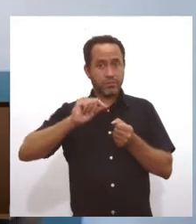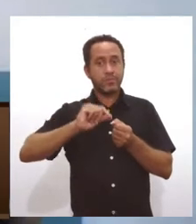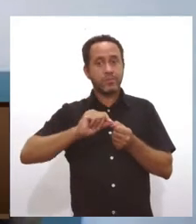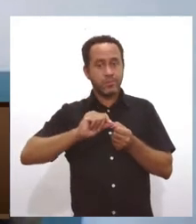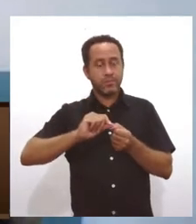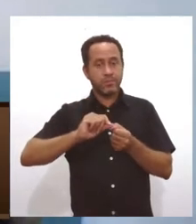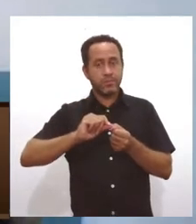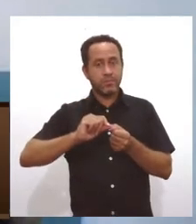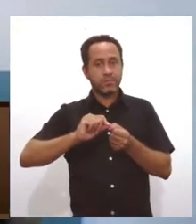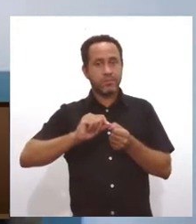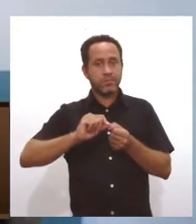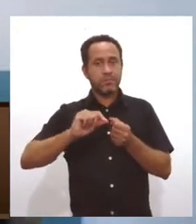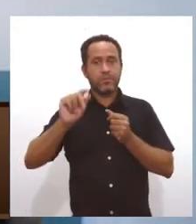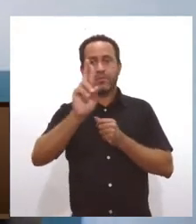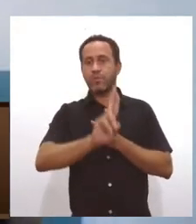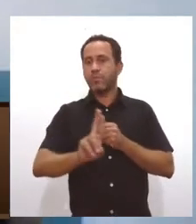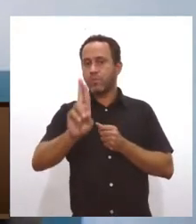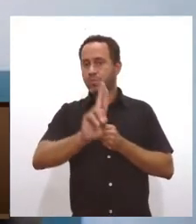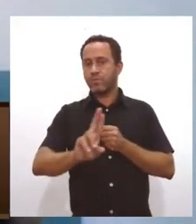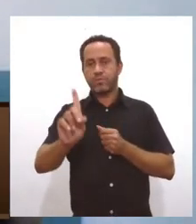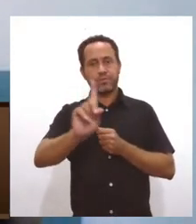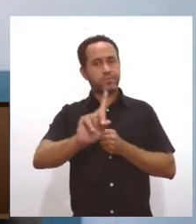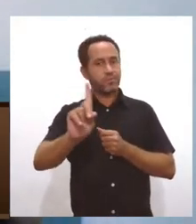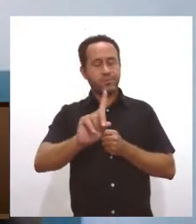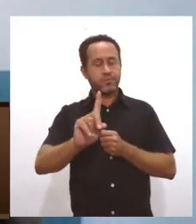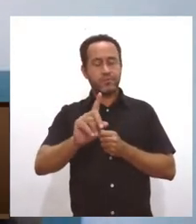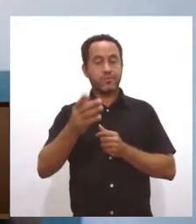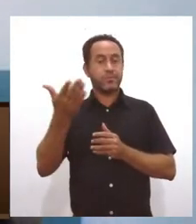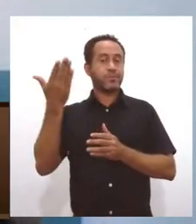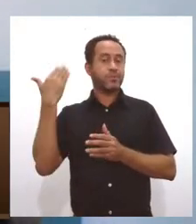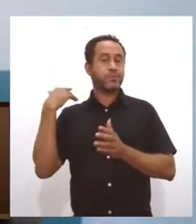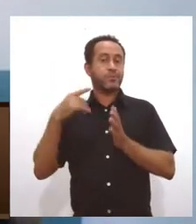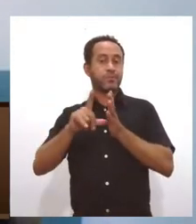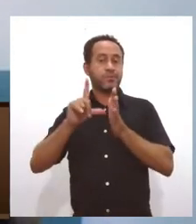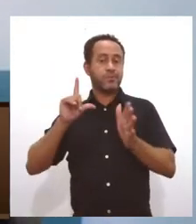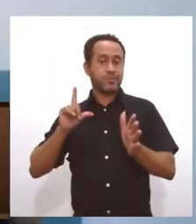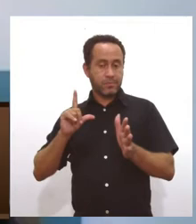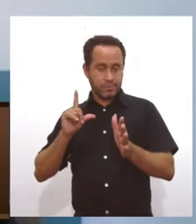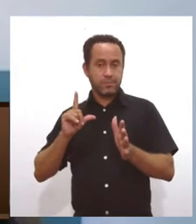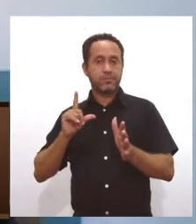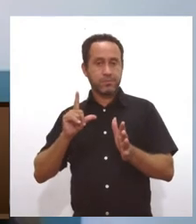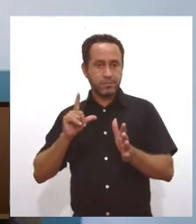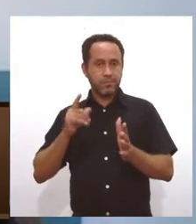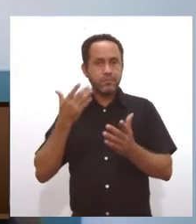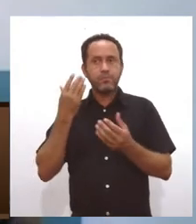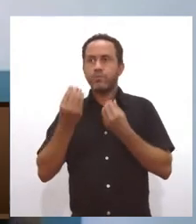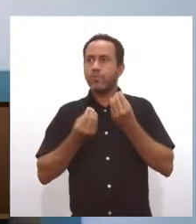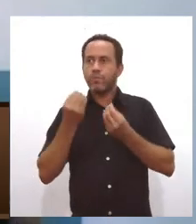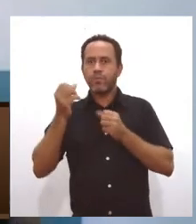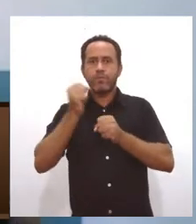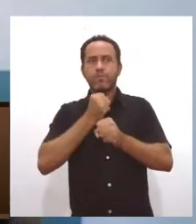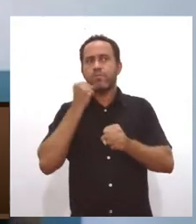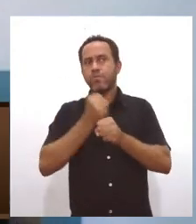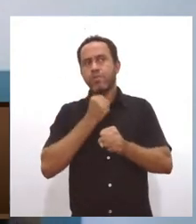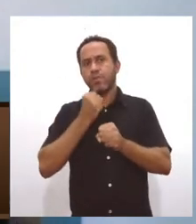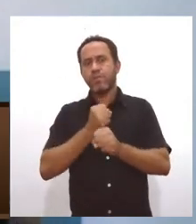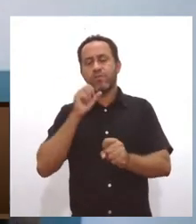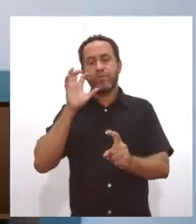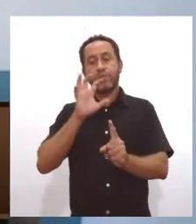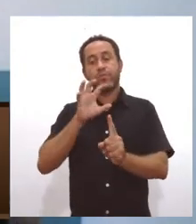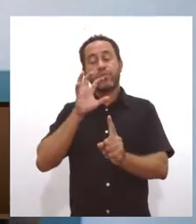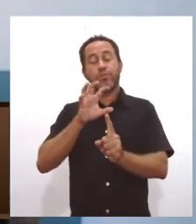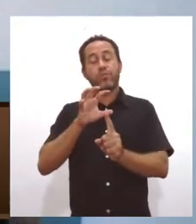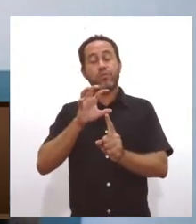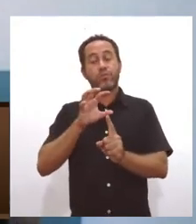que ele não é utilizado lá na ponta, né? Quando você vai pensar efetivamente o que é que essa obra vai estar causando de impacto para